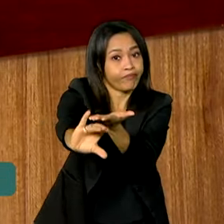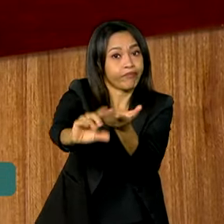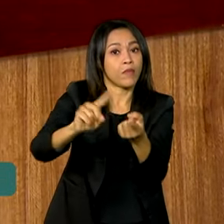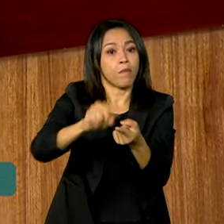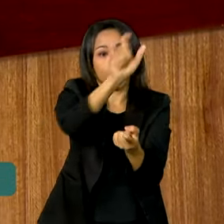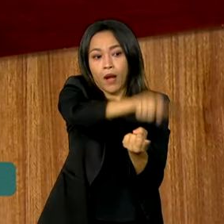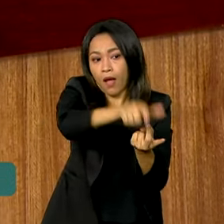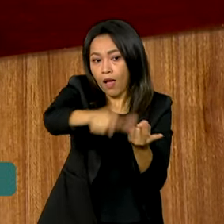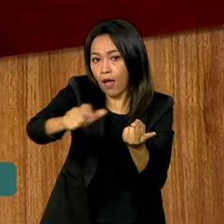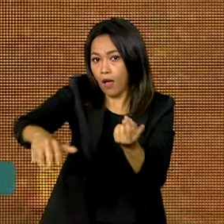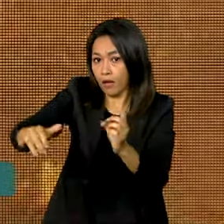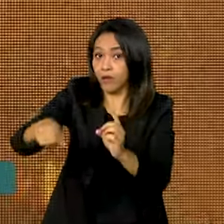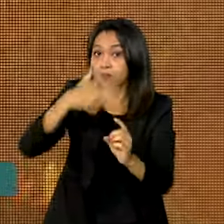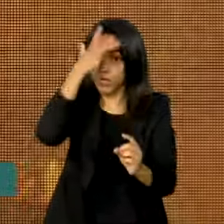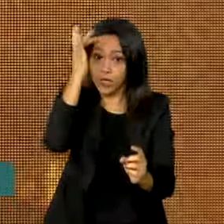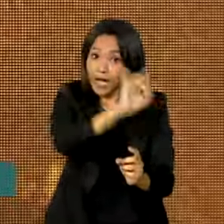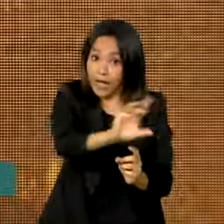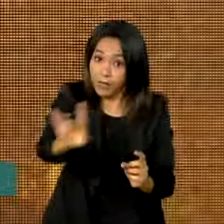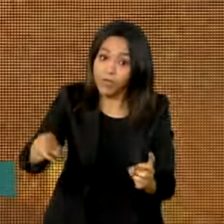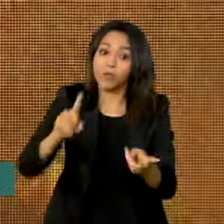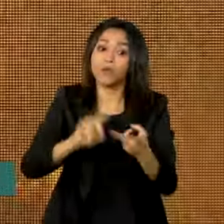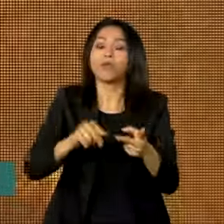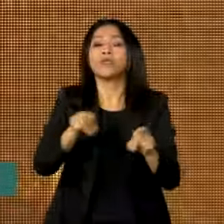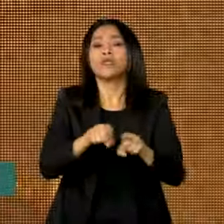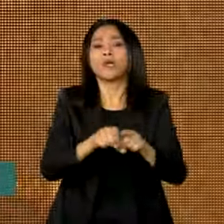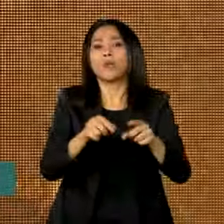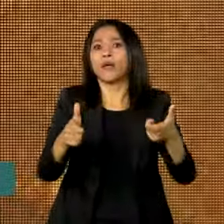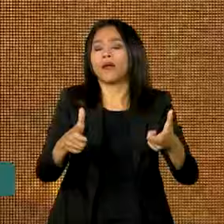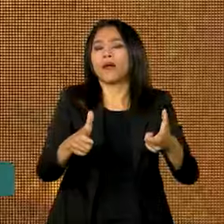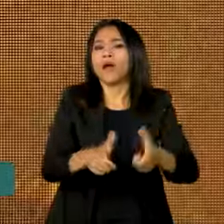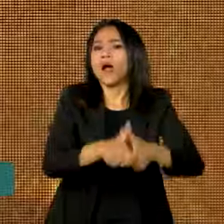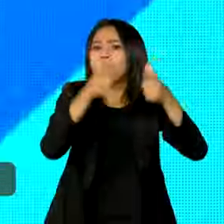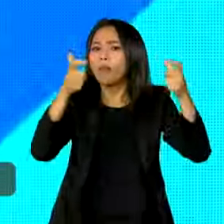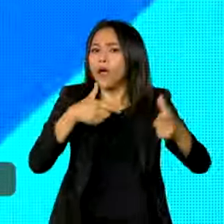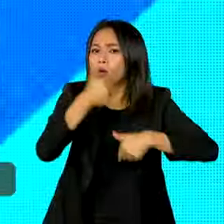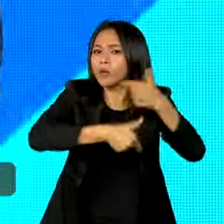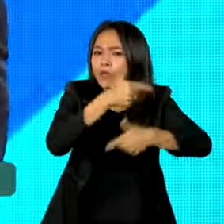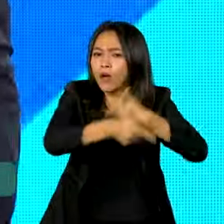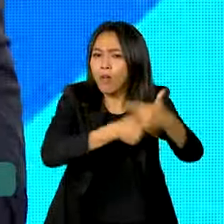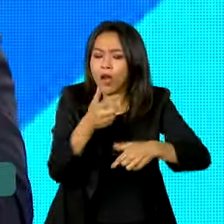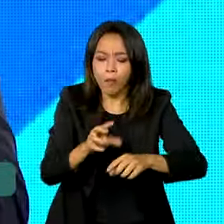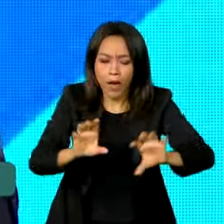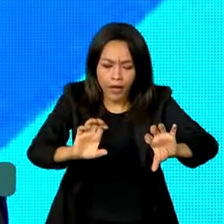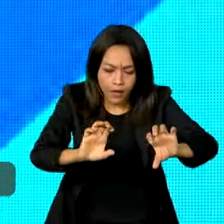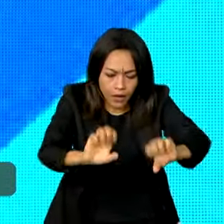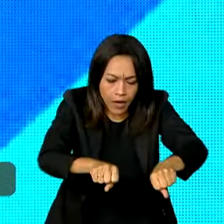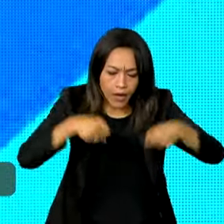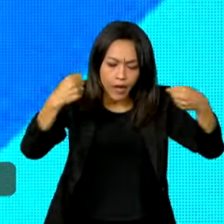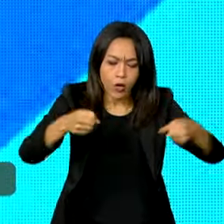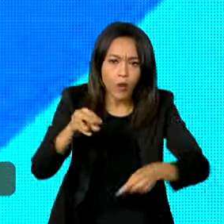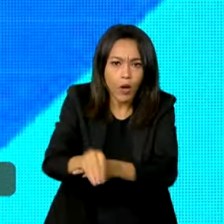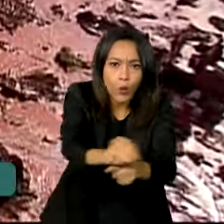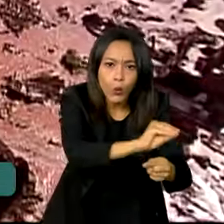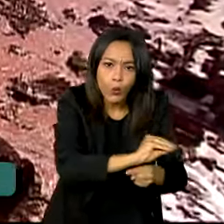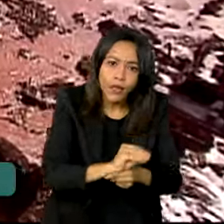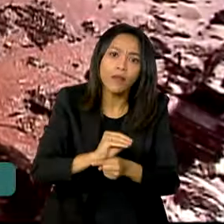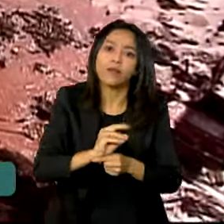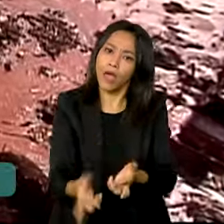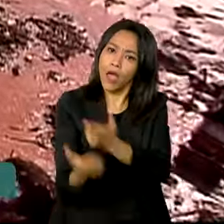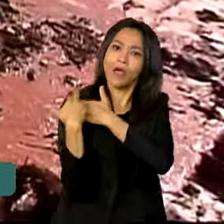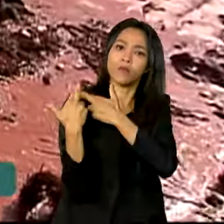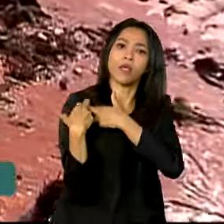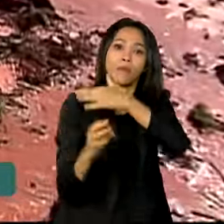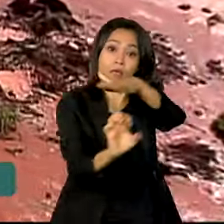potencial de beneficiários e a ampliação do trabalho de recuperação ambiental desenvolvido pelas empresas, que inclui agora